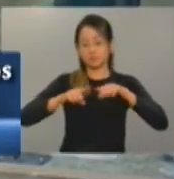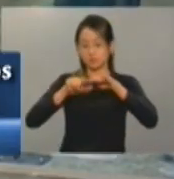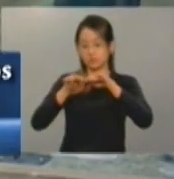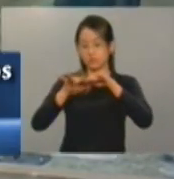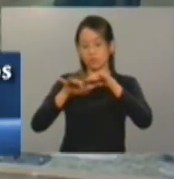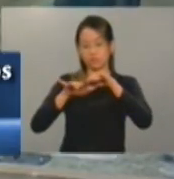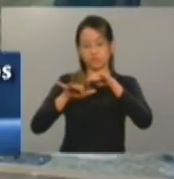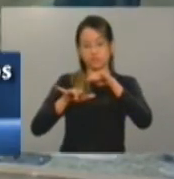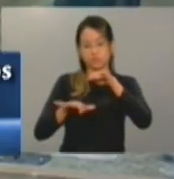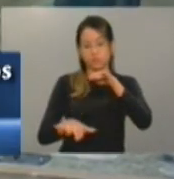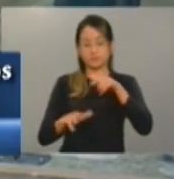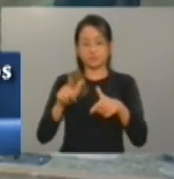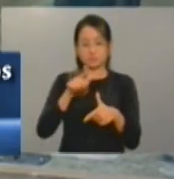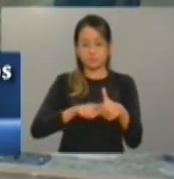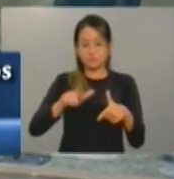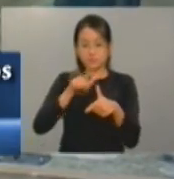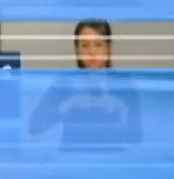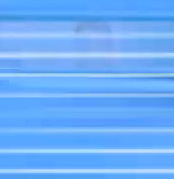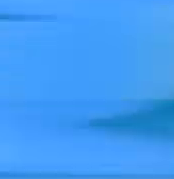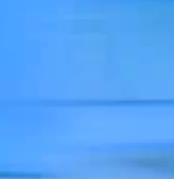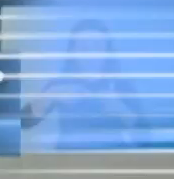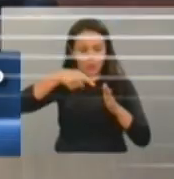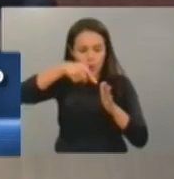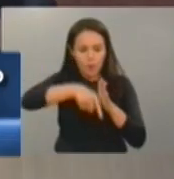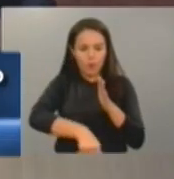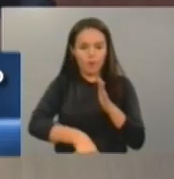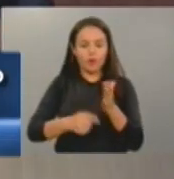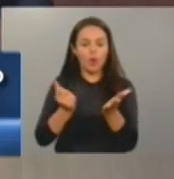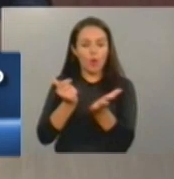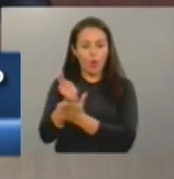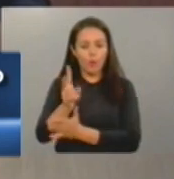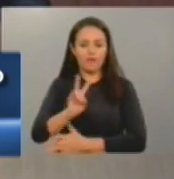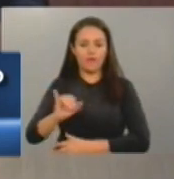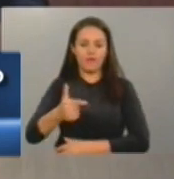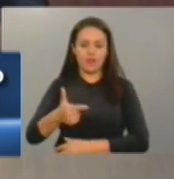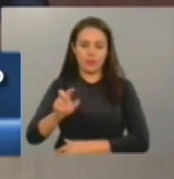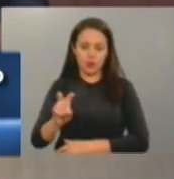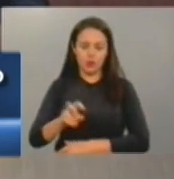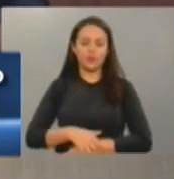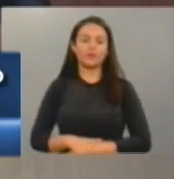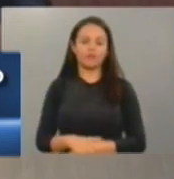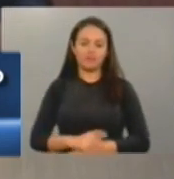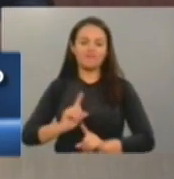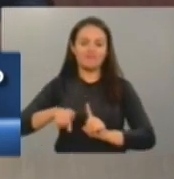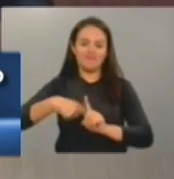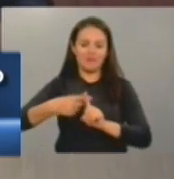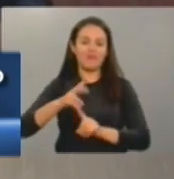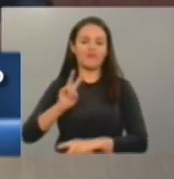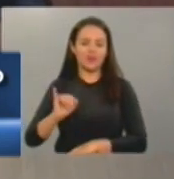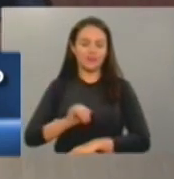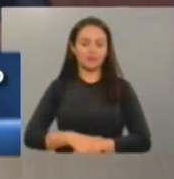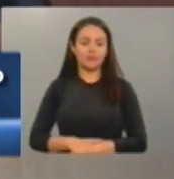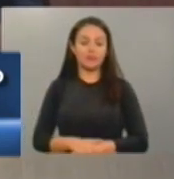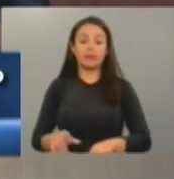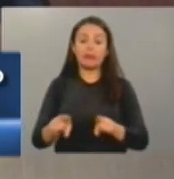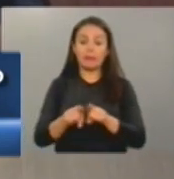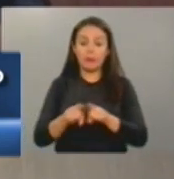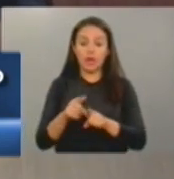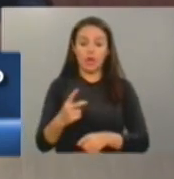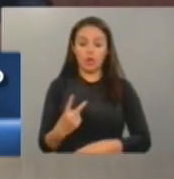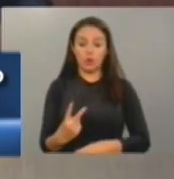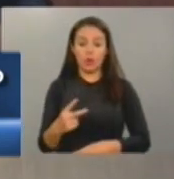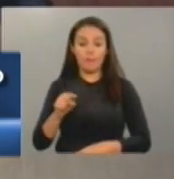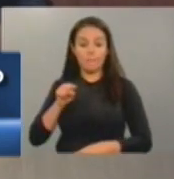já tem um problema aí de valer, falta d'água. Já foram perfurados esse ano, mais de 2 mil poços